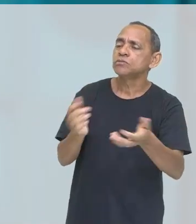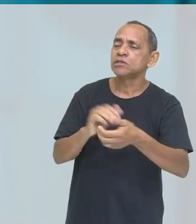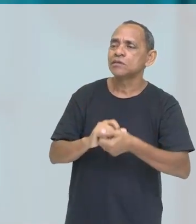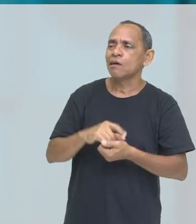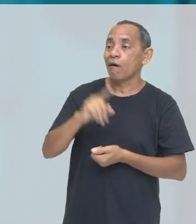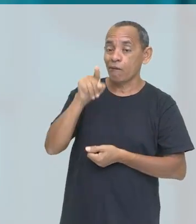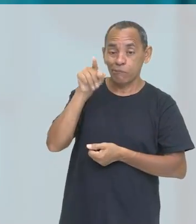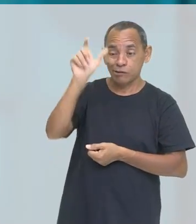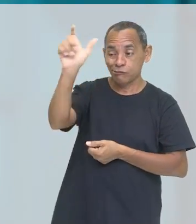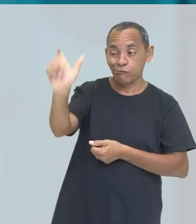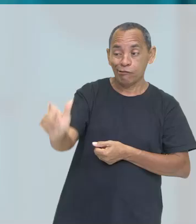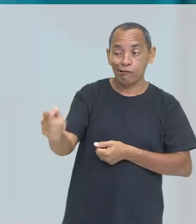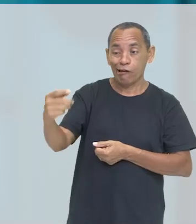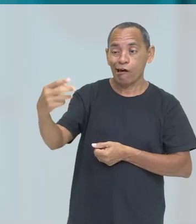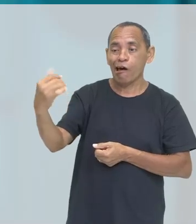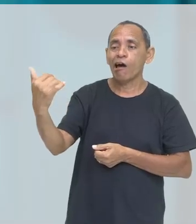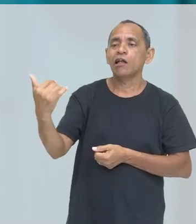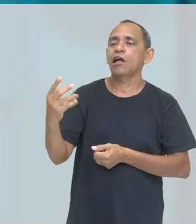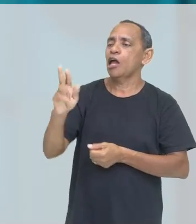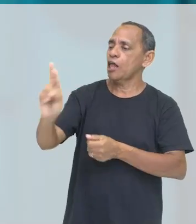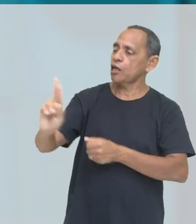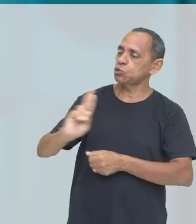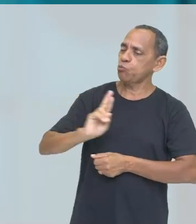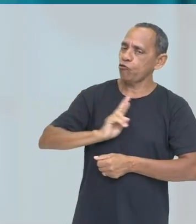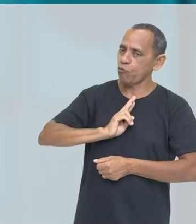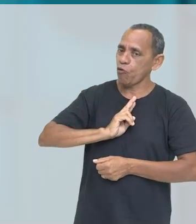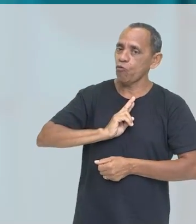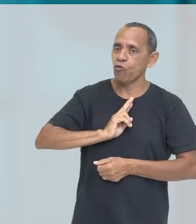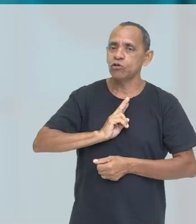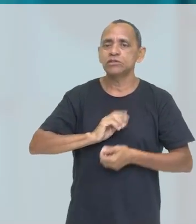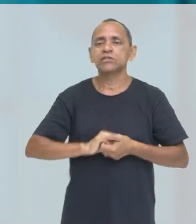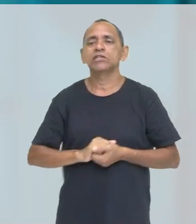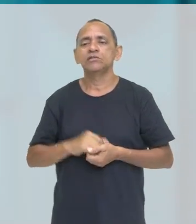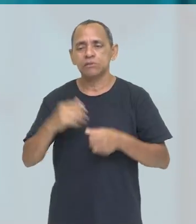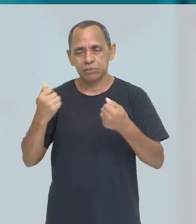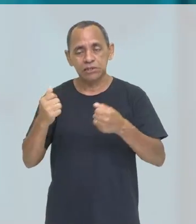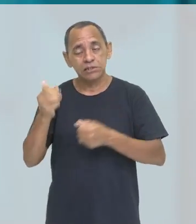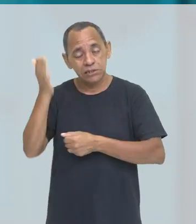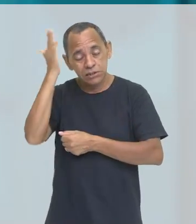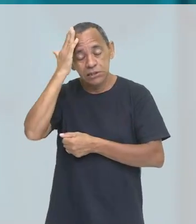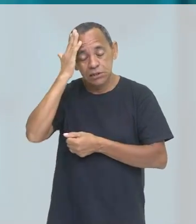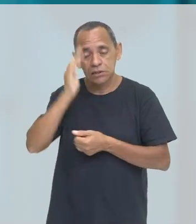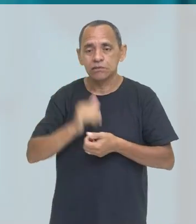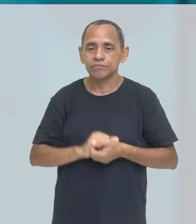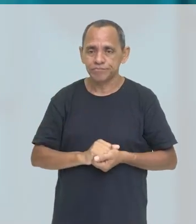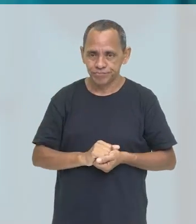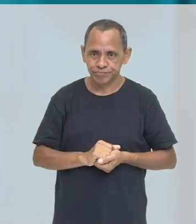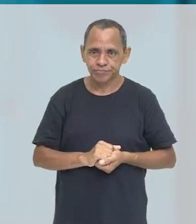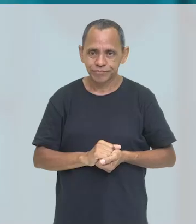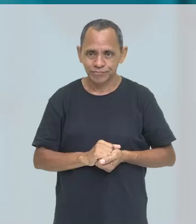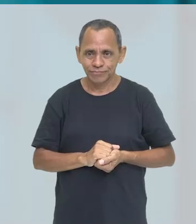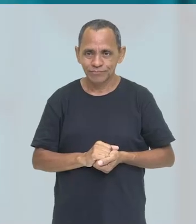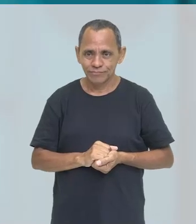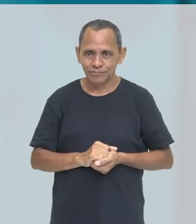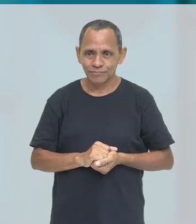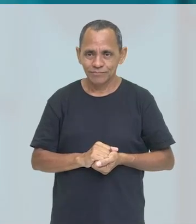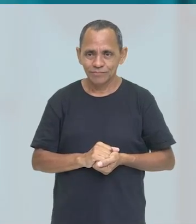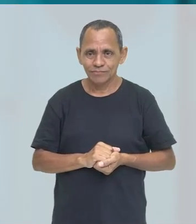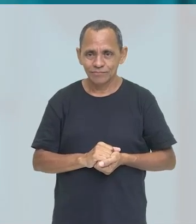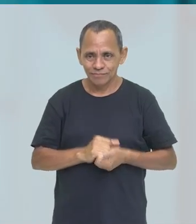jeito aqui. E aí, para você entender mesmo que horas são. Tá certo? É sempre conhecer para entender o outro também.